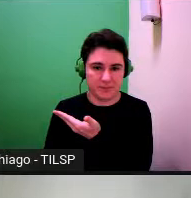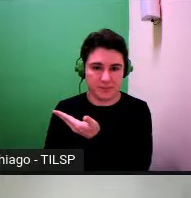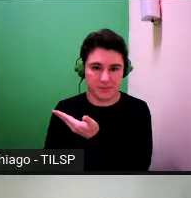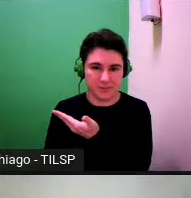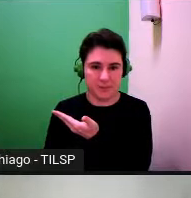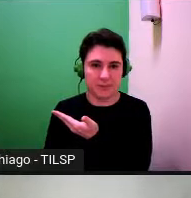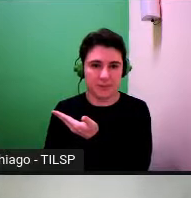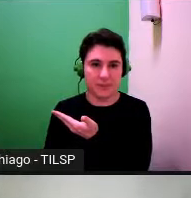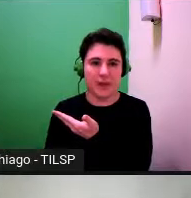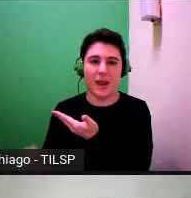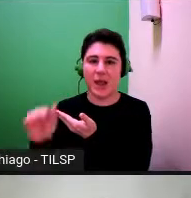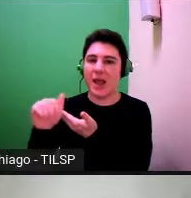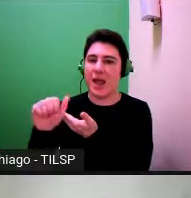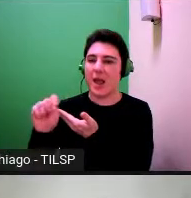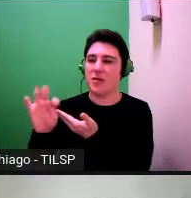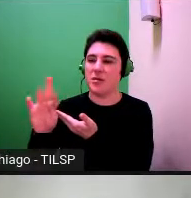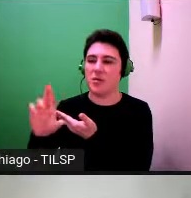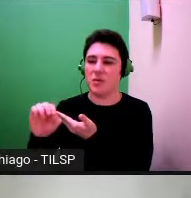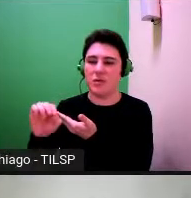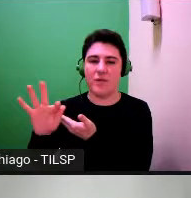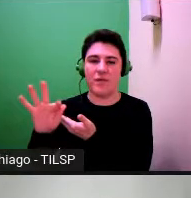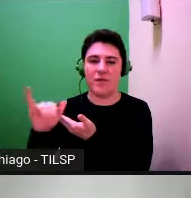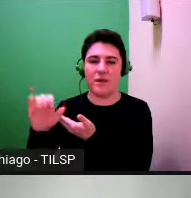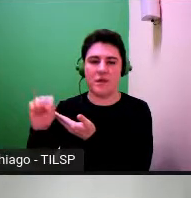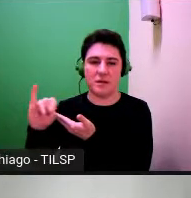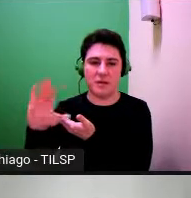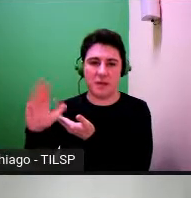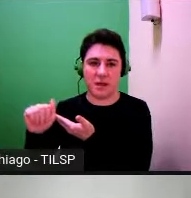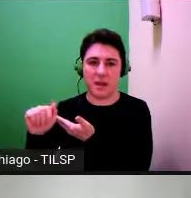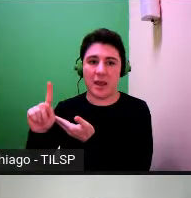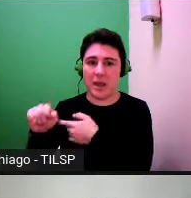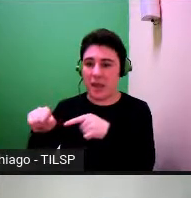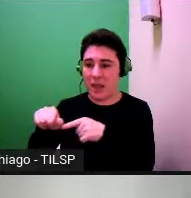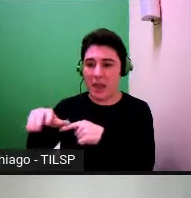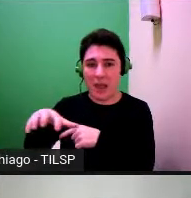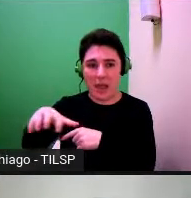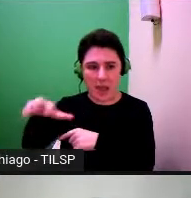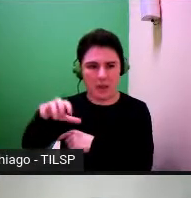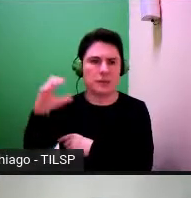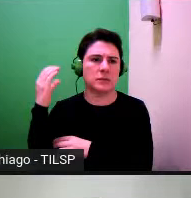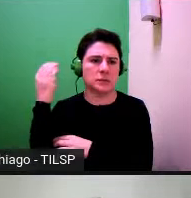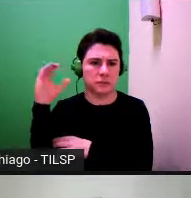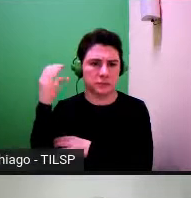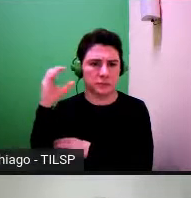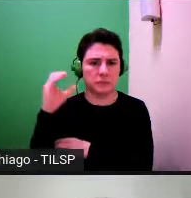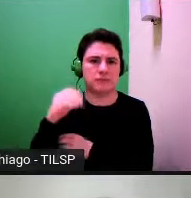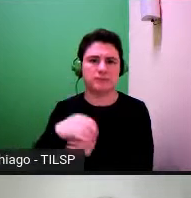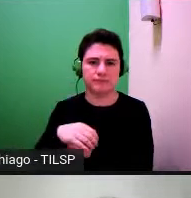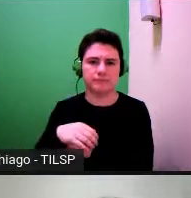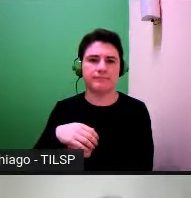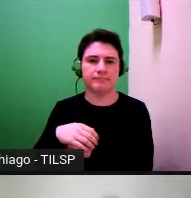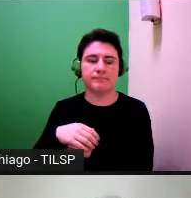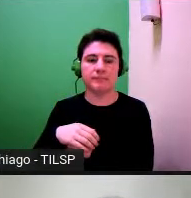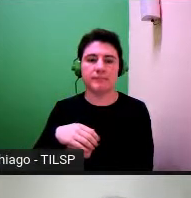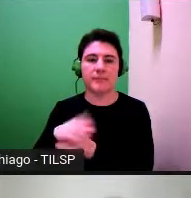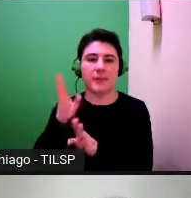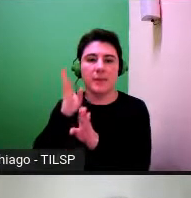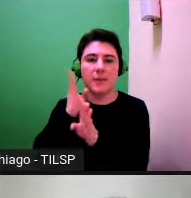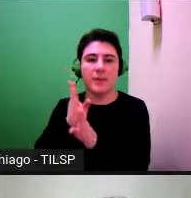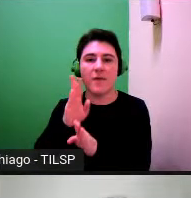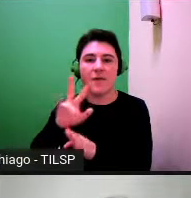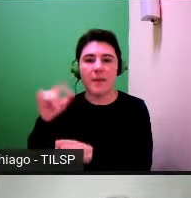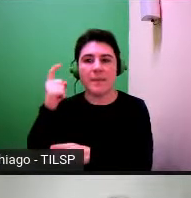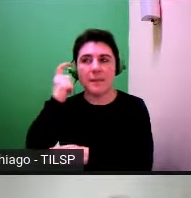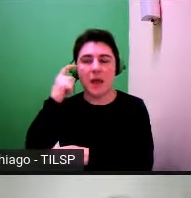campo da astrofísica um campo científico uma tal descoberta abrirá um debate filosófico e